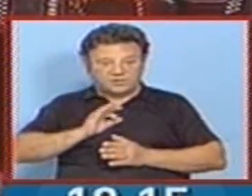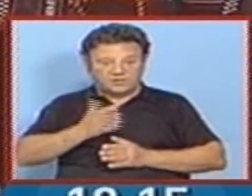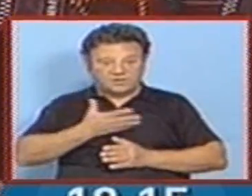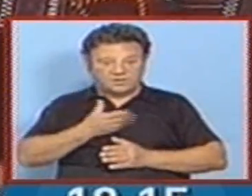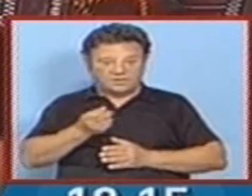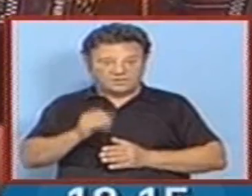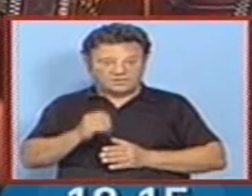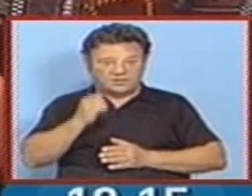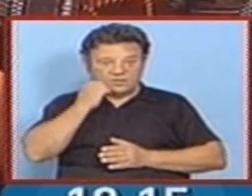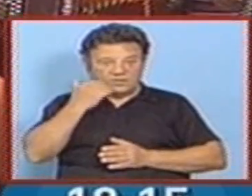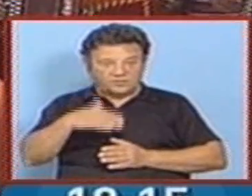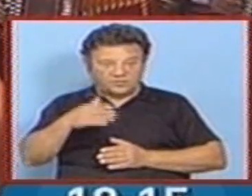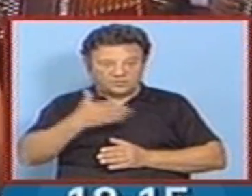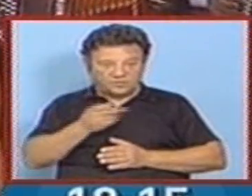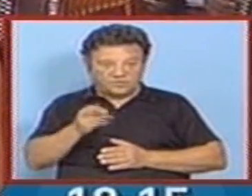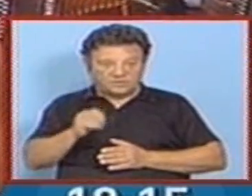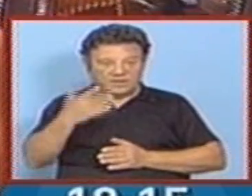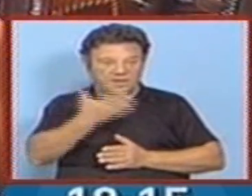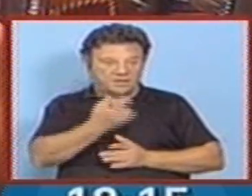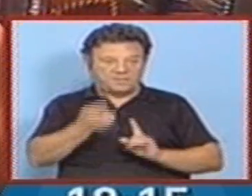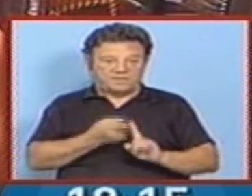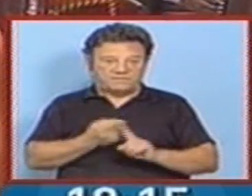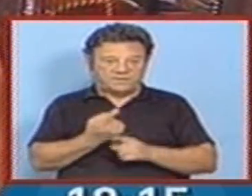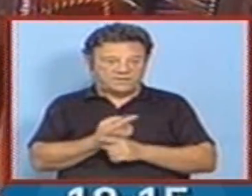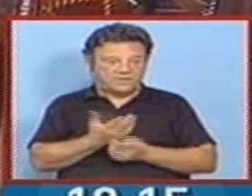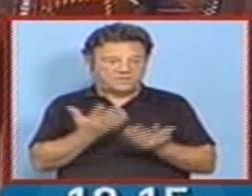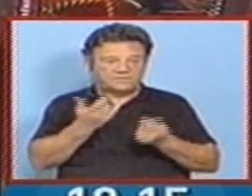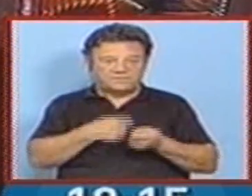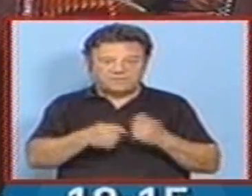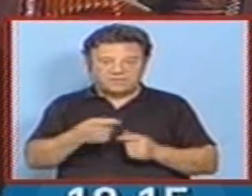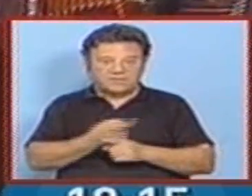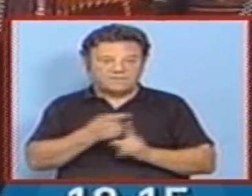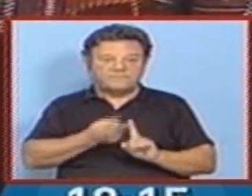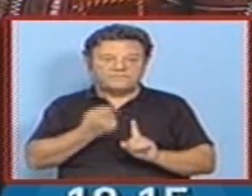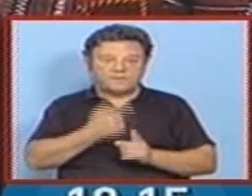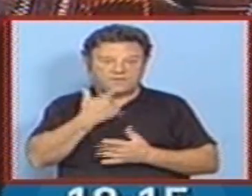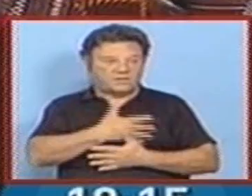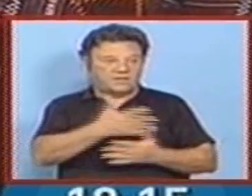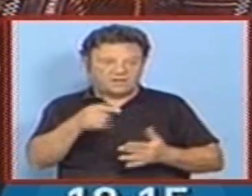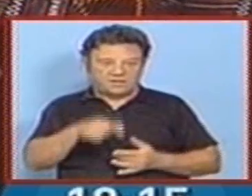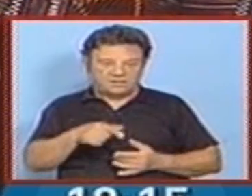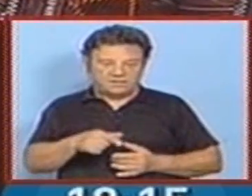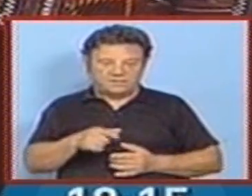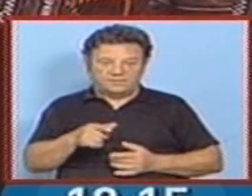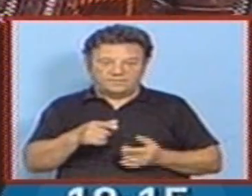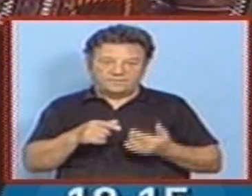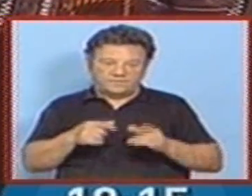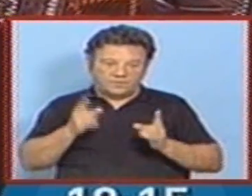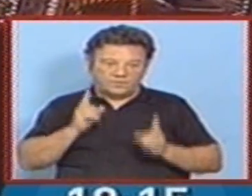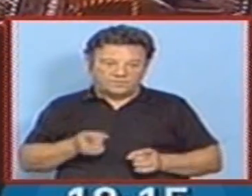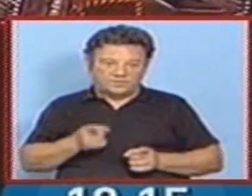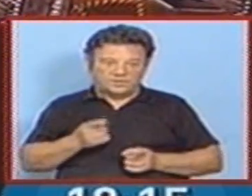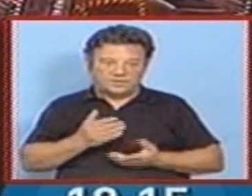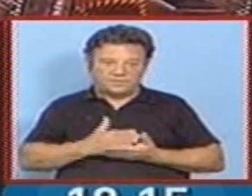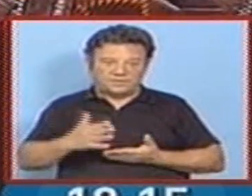depois tem uma feira de artesanato, enfim, uma feira imensa que vai começar a partir